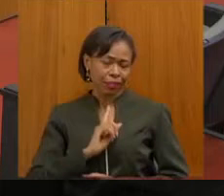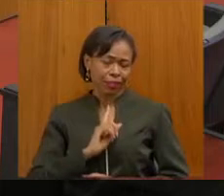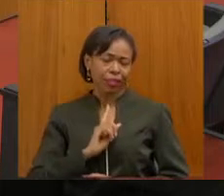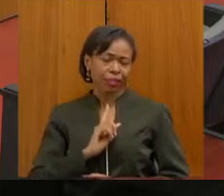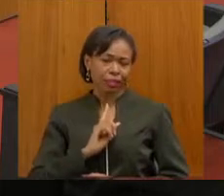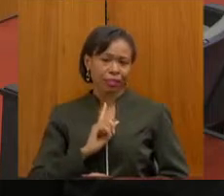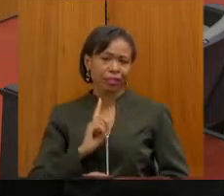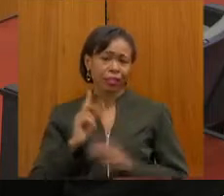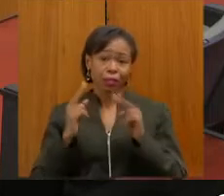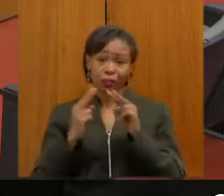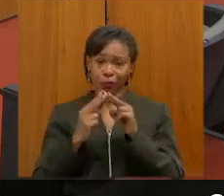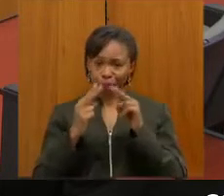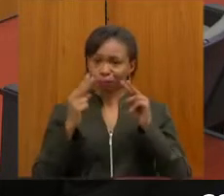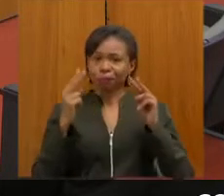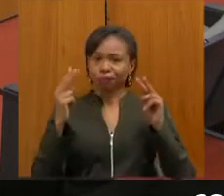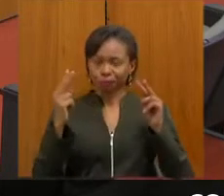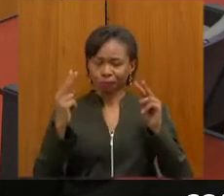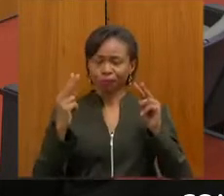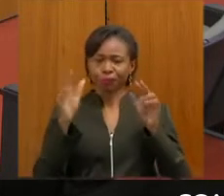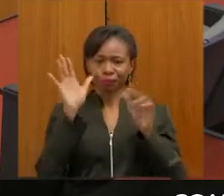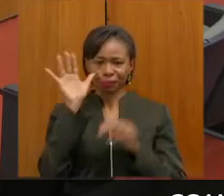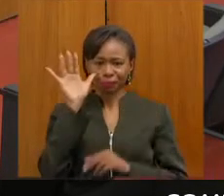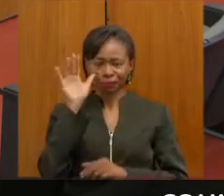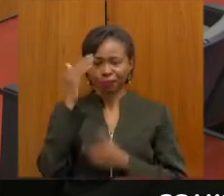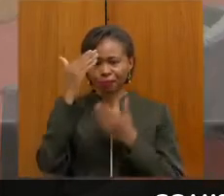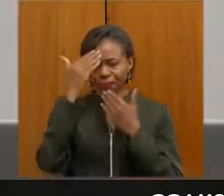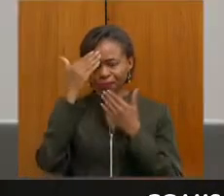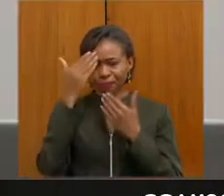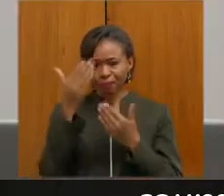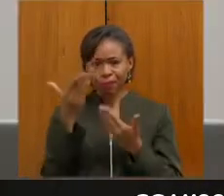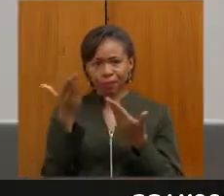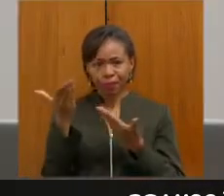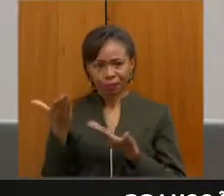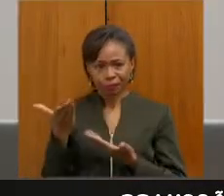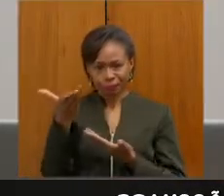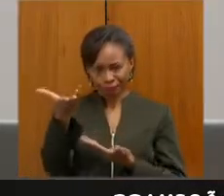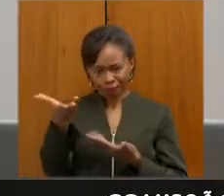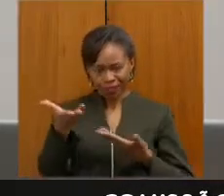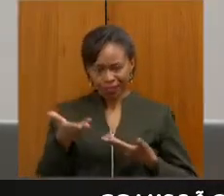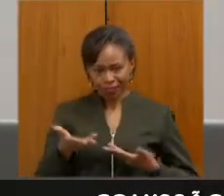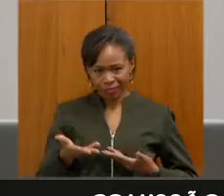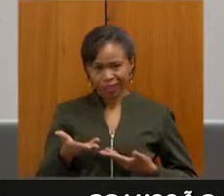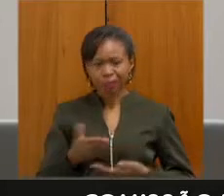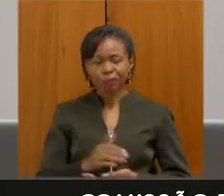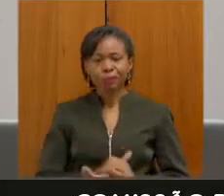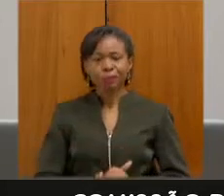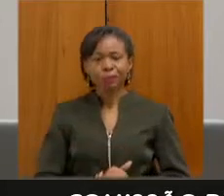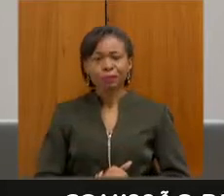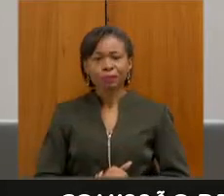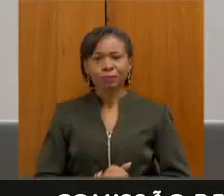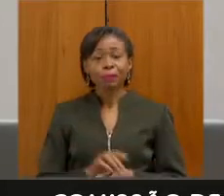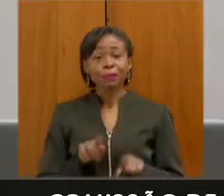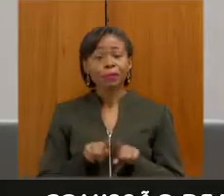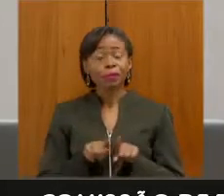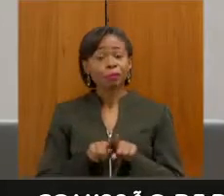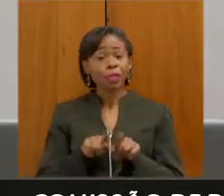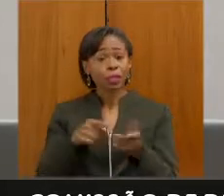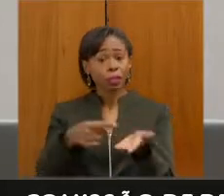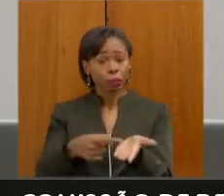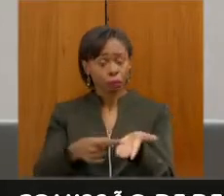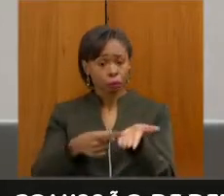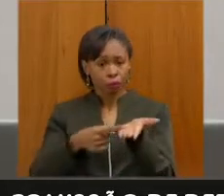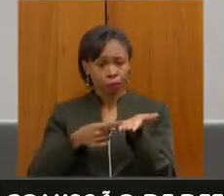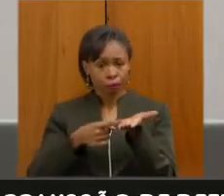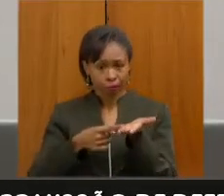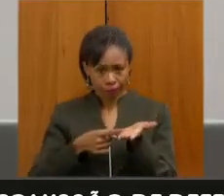acompanhando de forma virtual. Muito obrigado, o Iliane, pela presença. Convido também para compor à